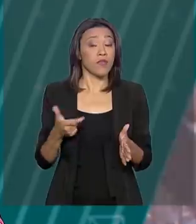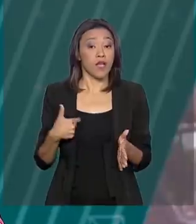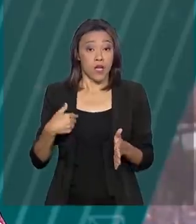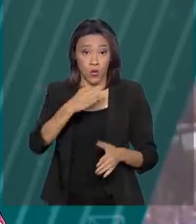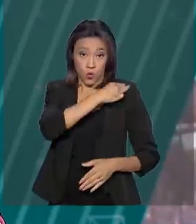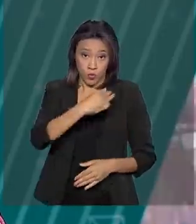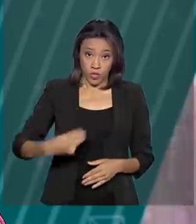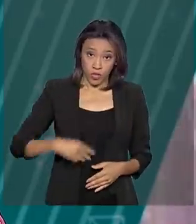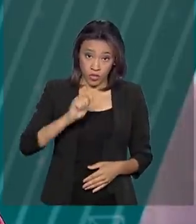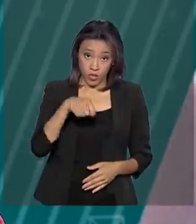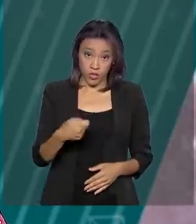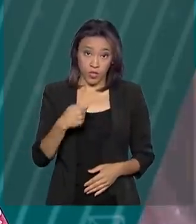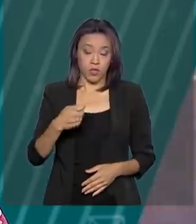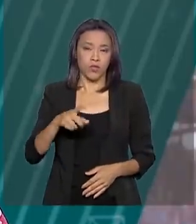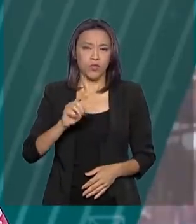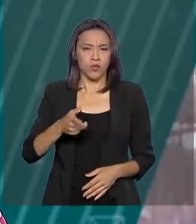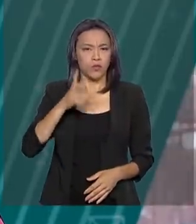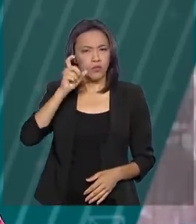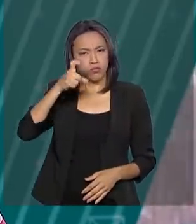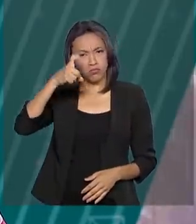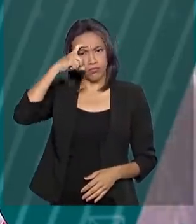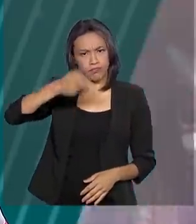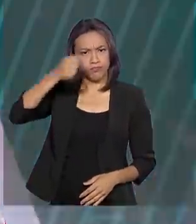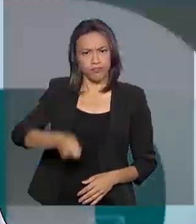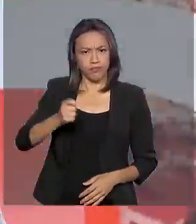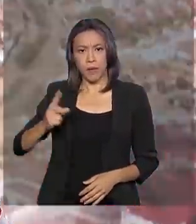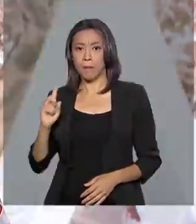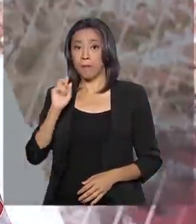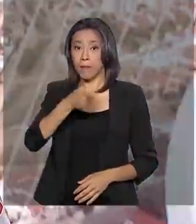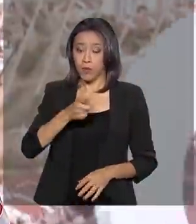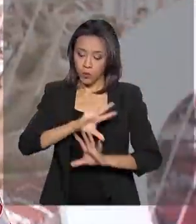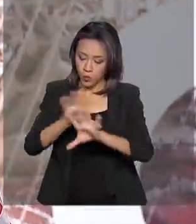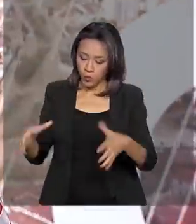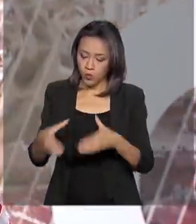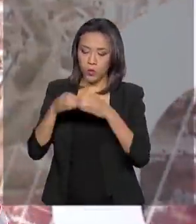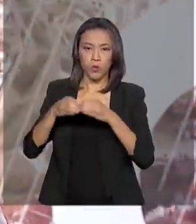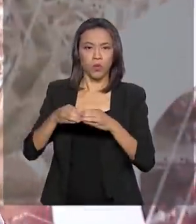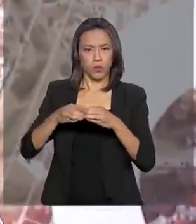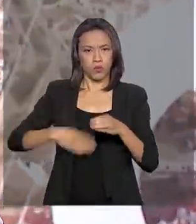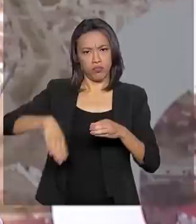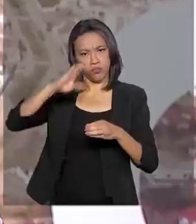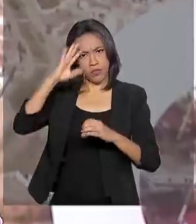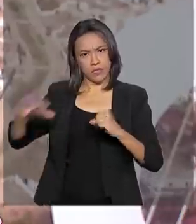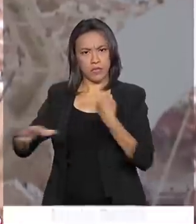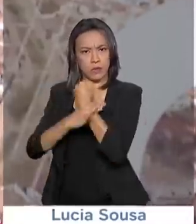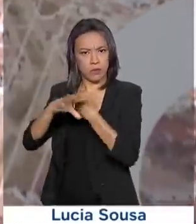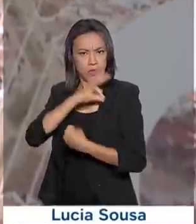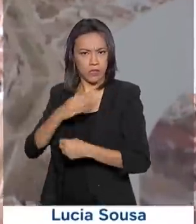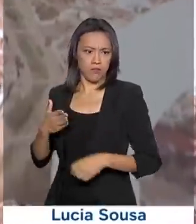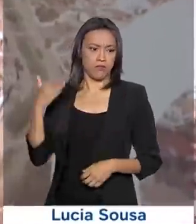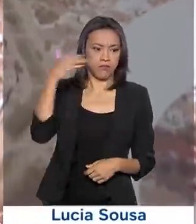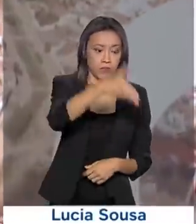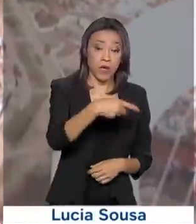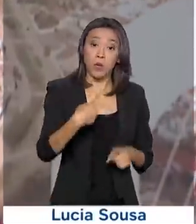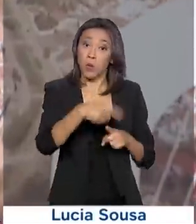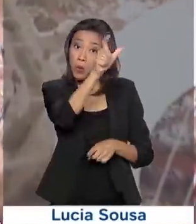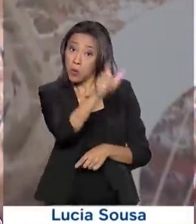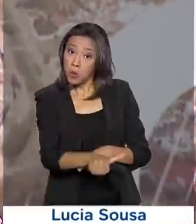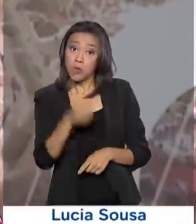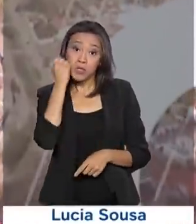autorizou o envio da Força Nacional de Segurança Pública para o Ceará depois que o senador licenciado Cid Gomes foi baleado